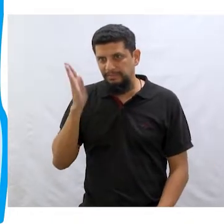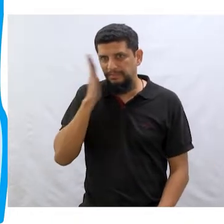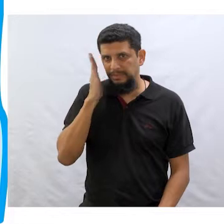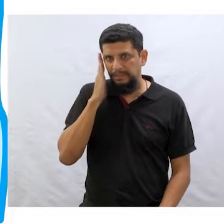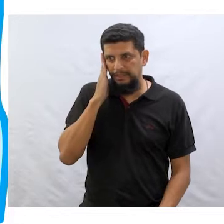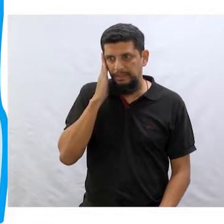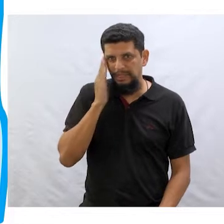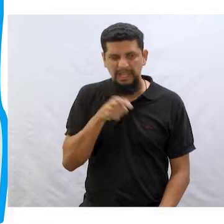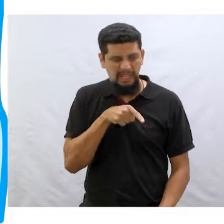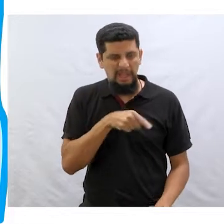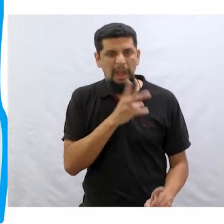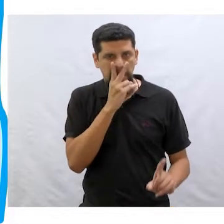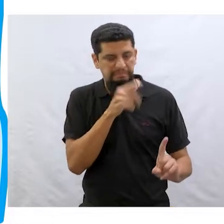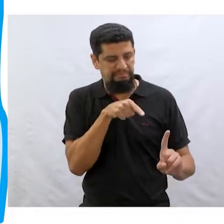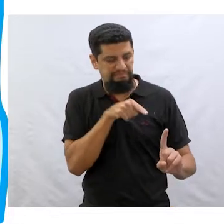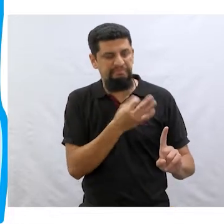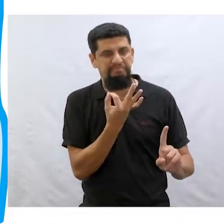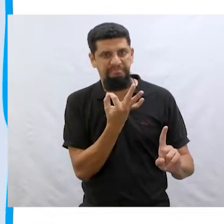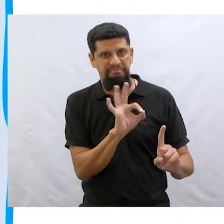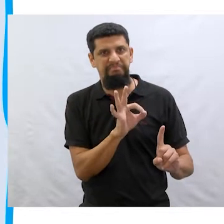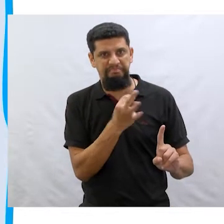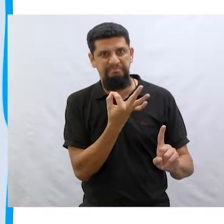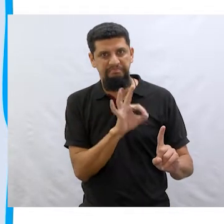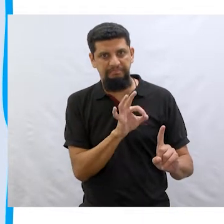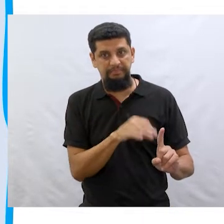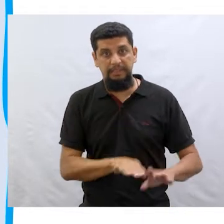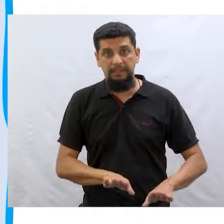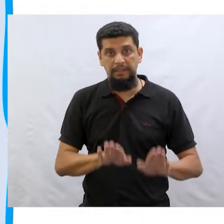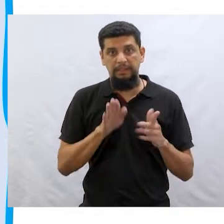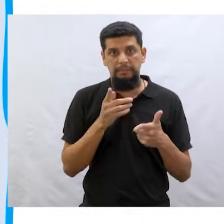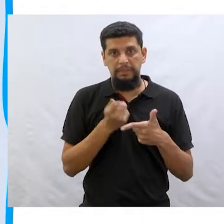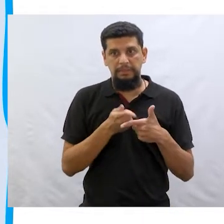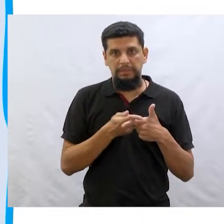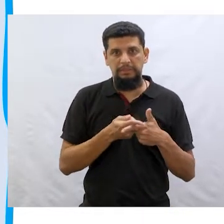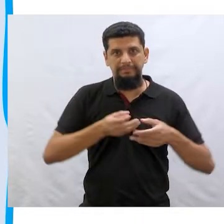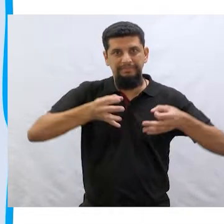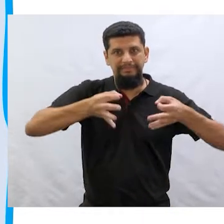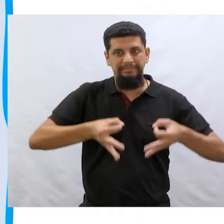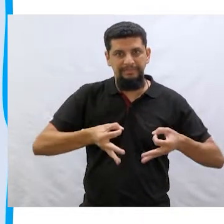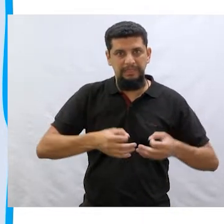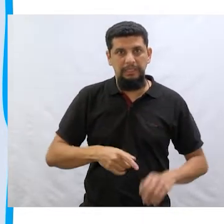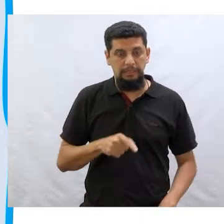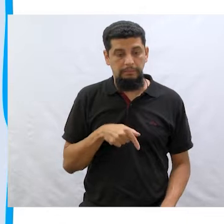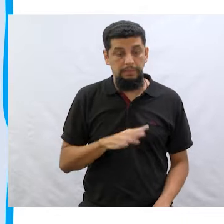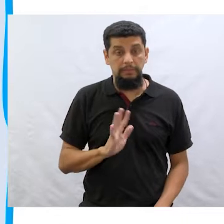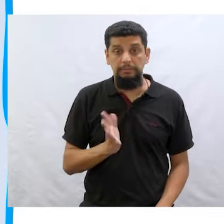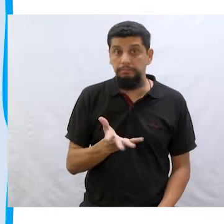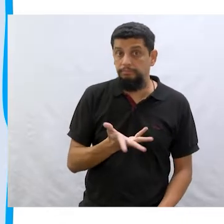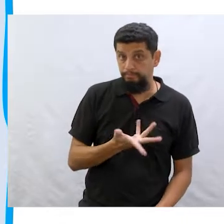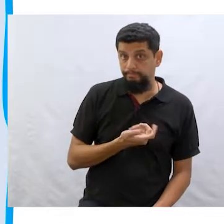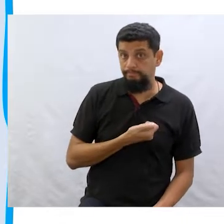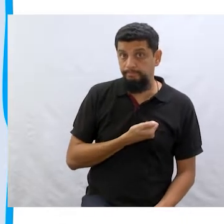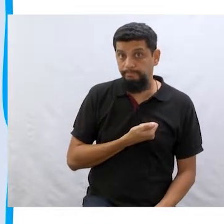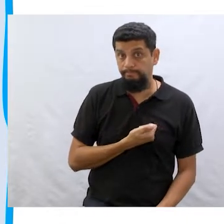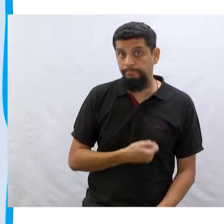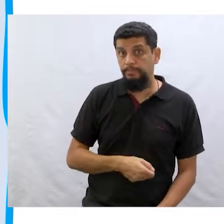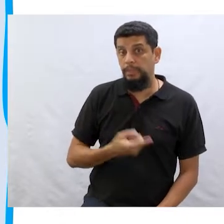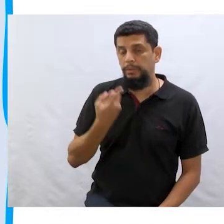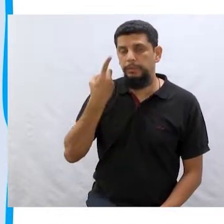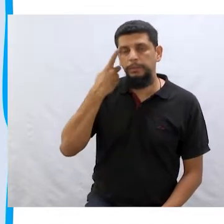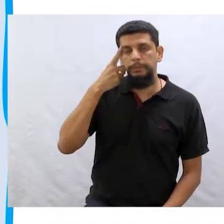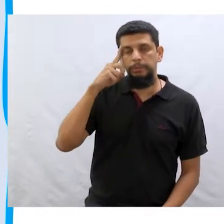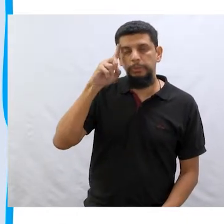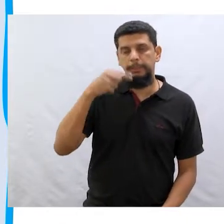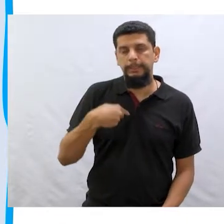que talvez ele estivesse certo? Pois não foi justamente isso que me salvou? Um